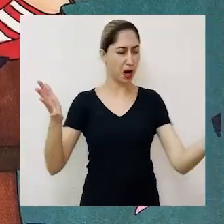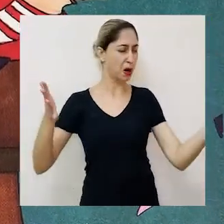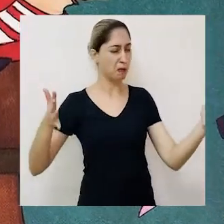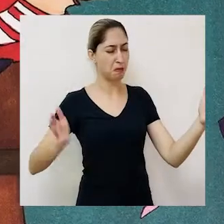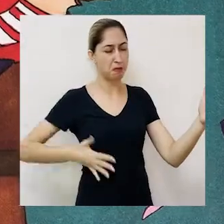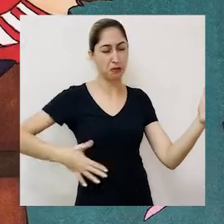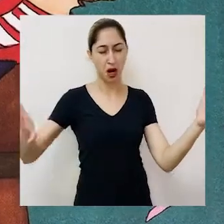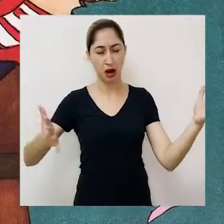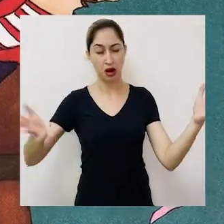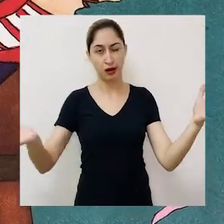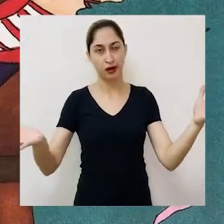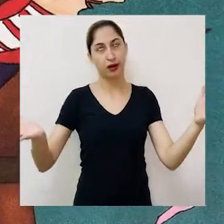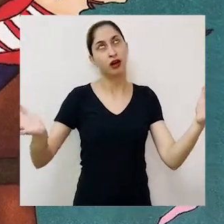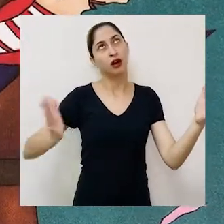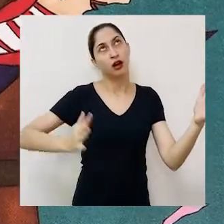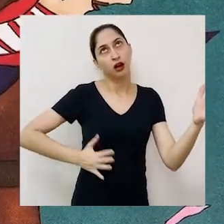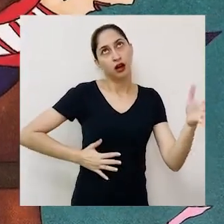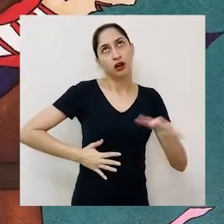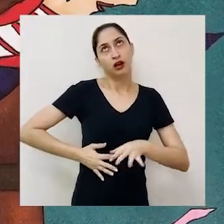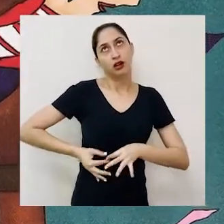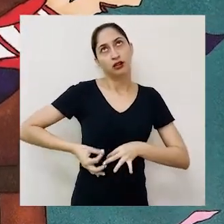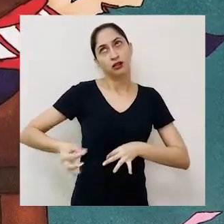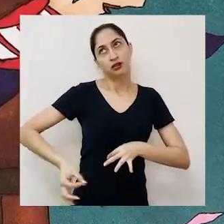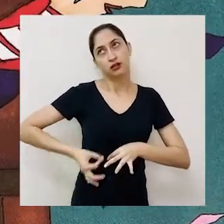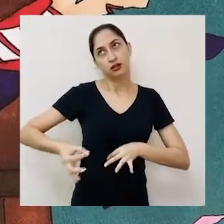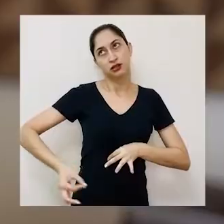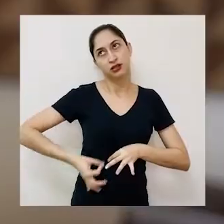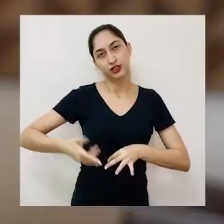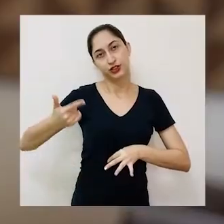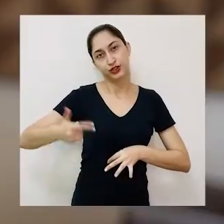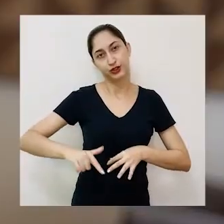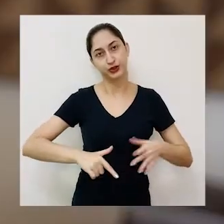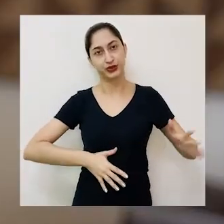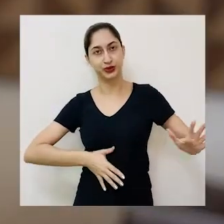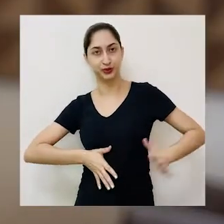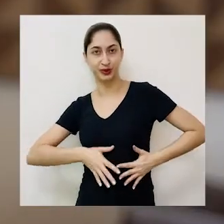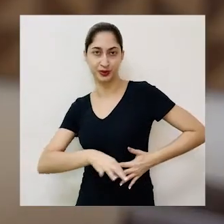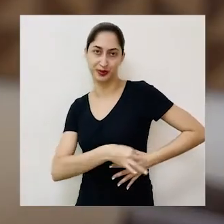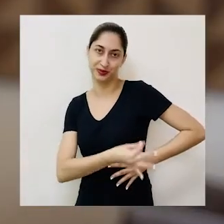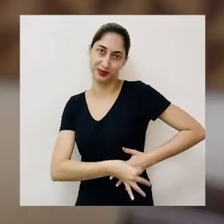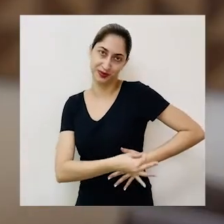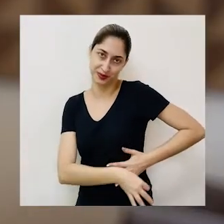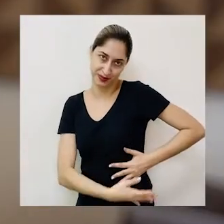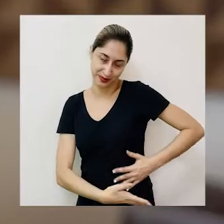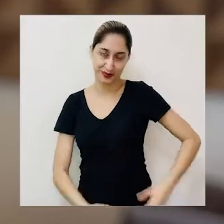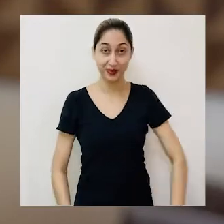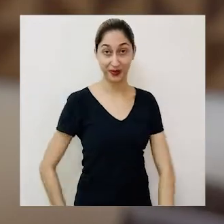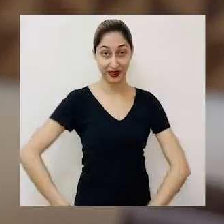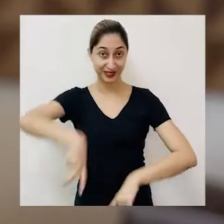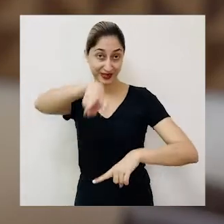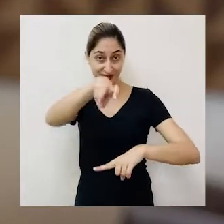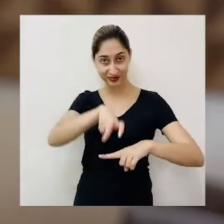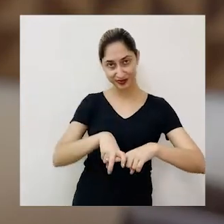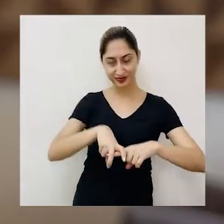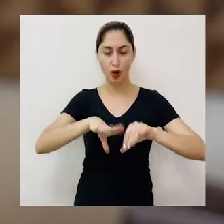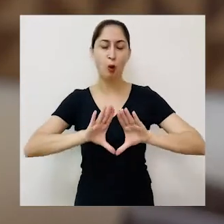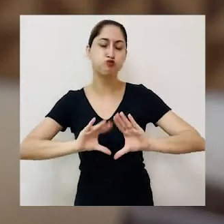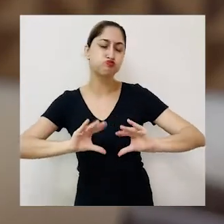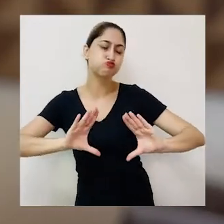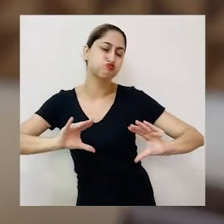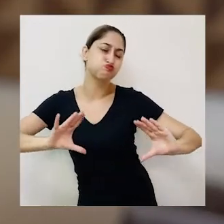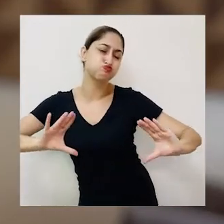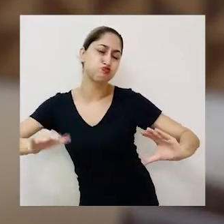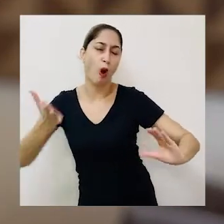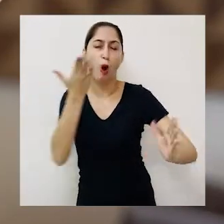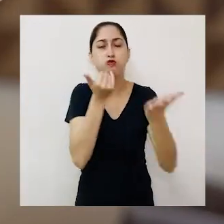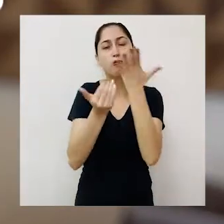trabalhão recolocá-los todos no lugar. Carmona Malfada, poltrona estofada, se estufa